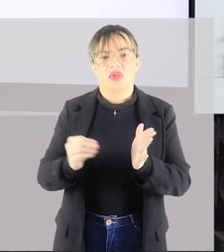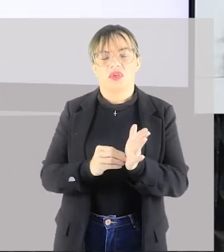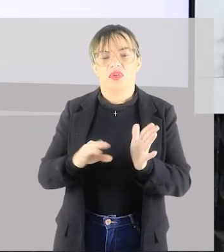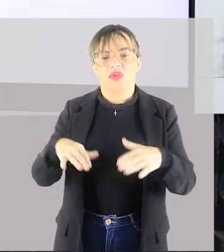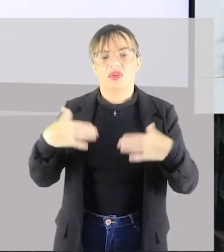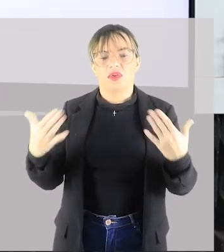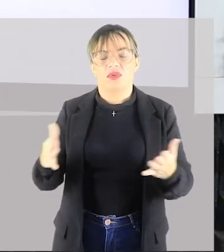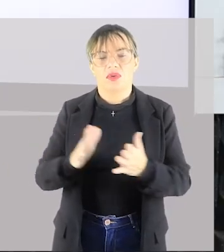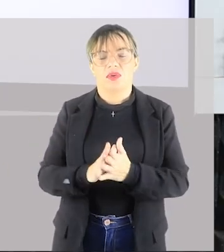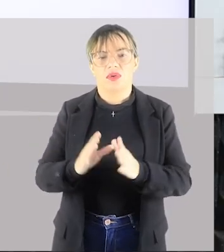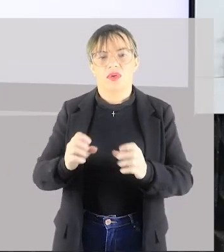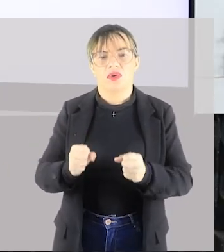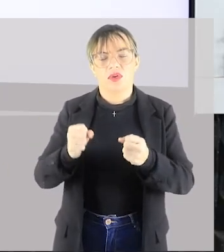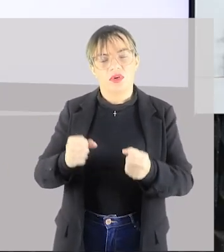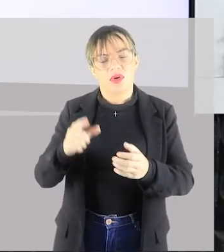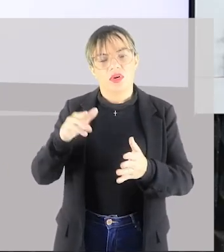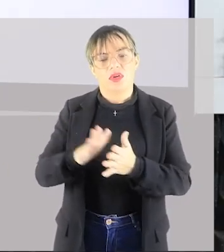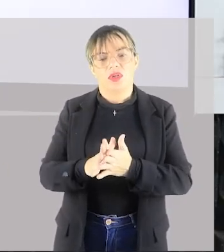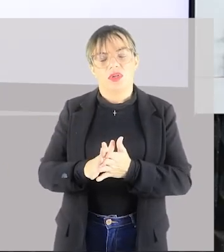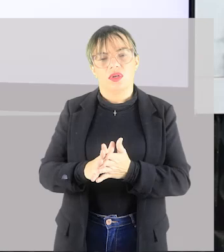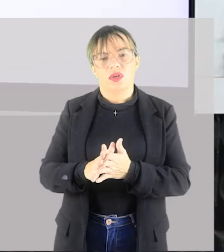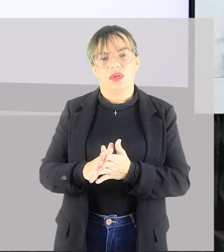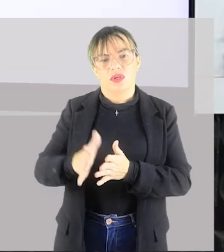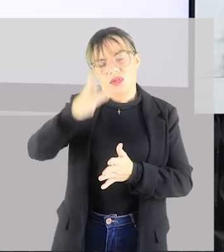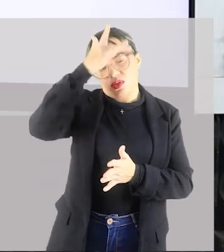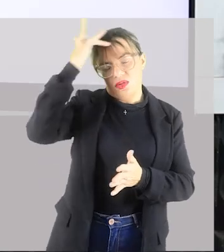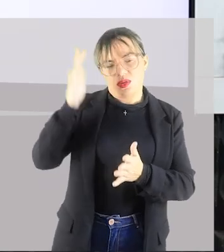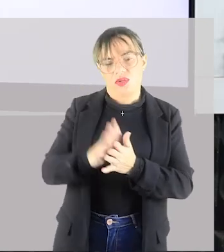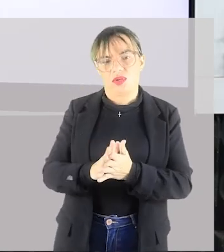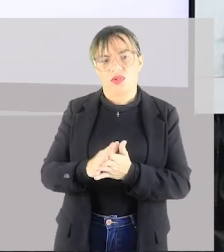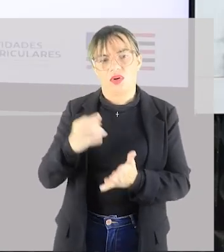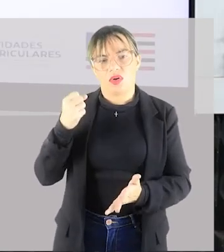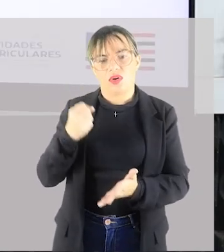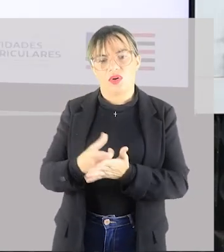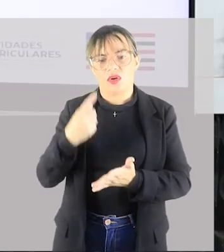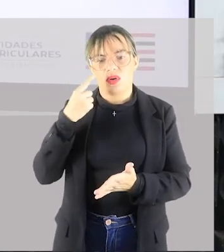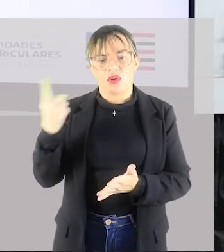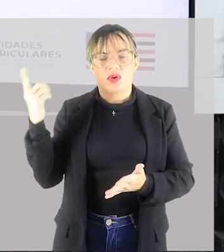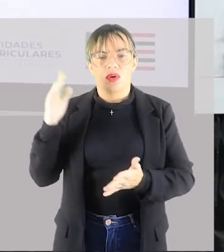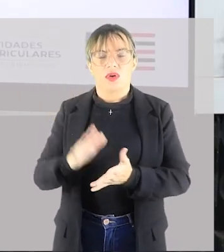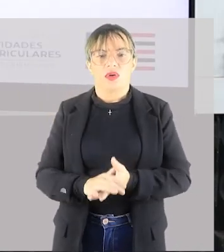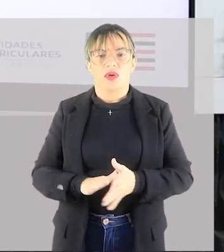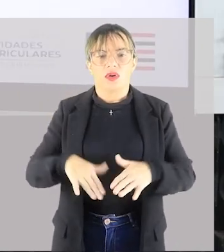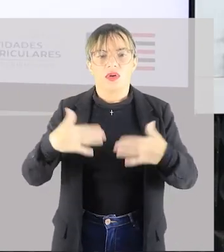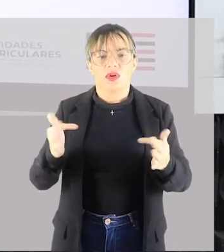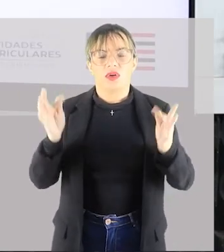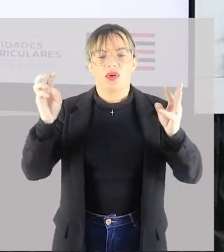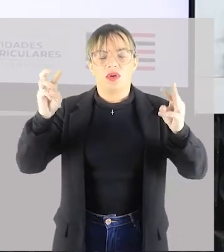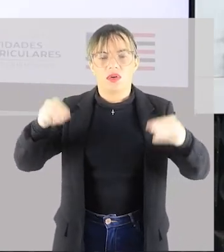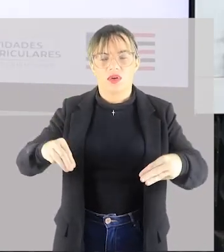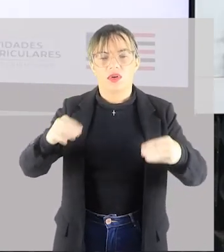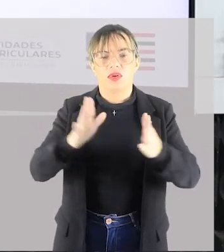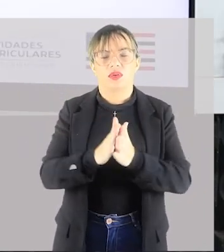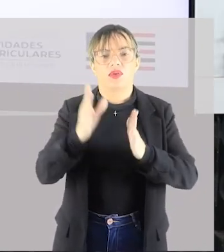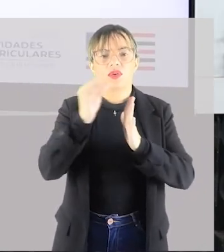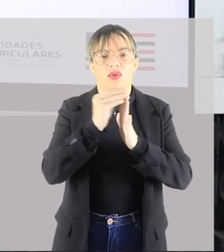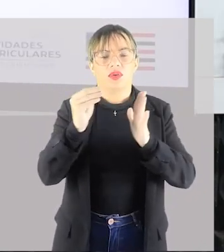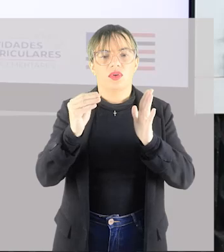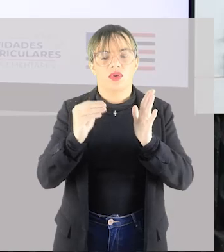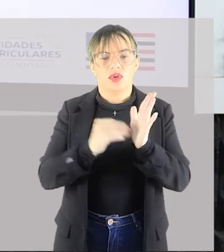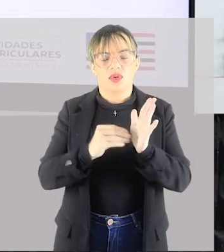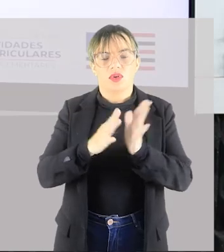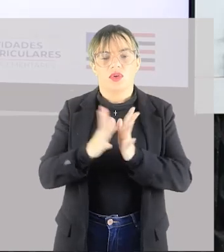que a população possa consumir. A gente finaliza a nossa aula, vamos para a